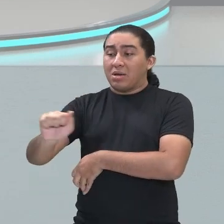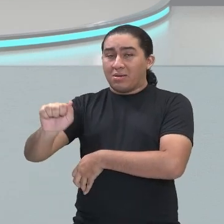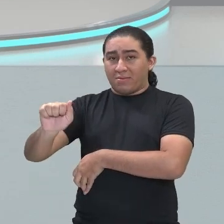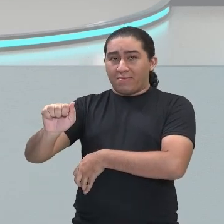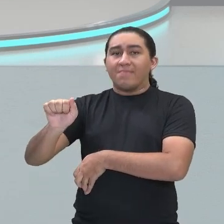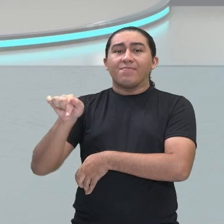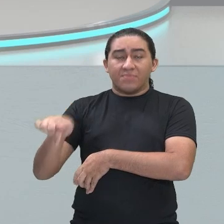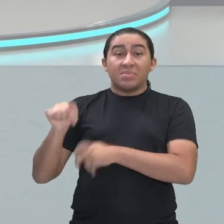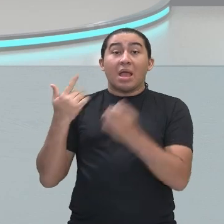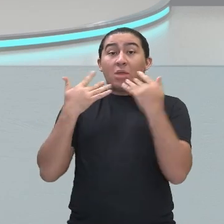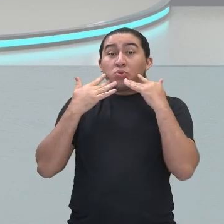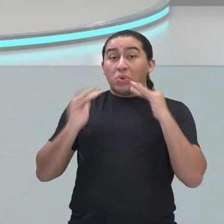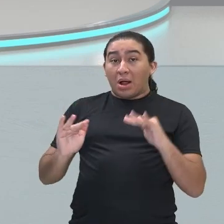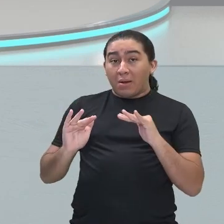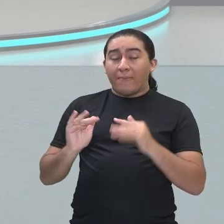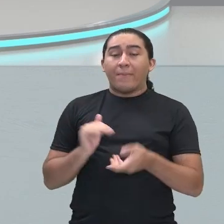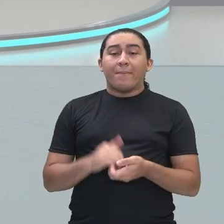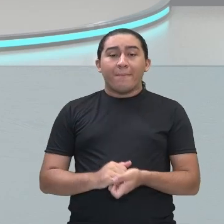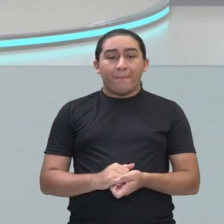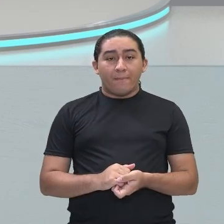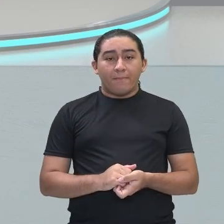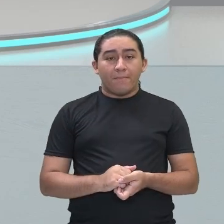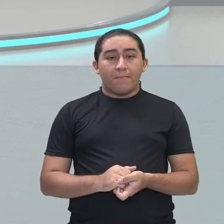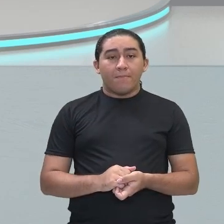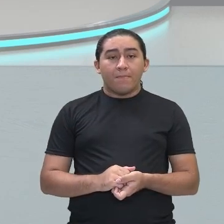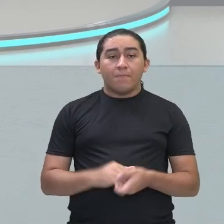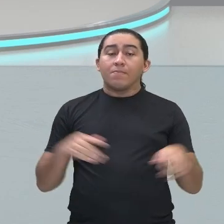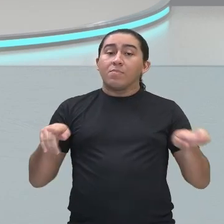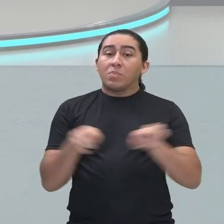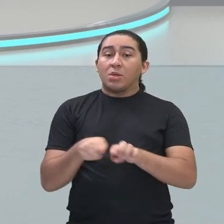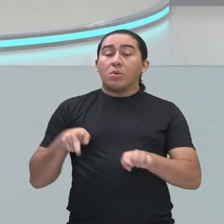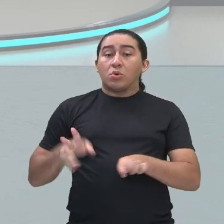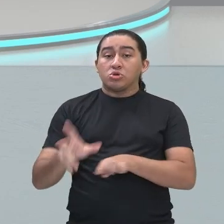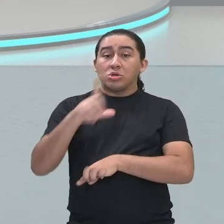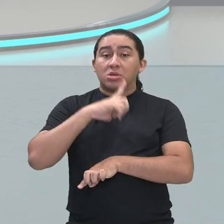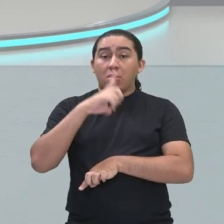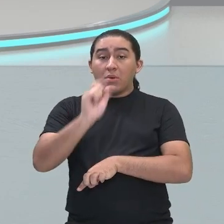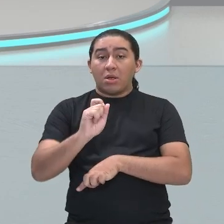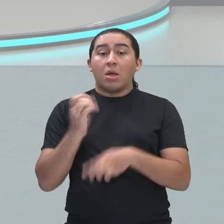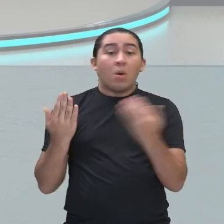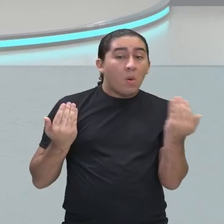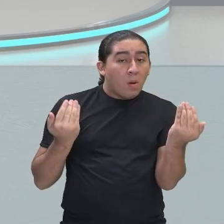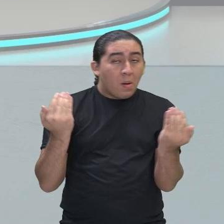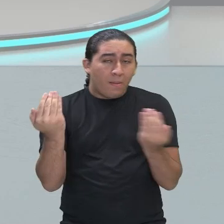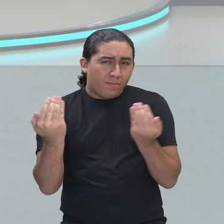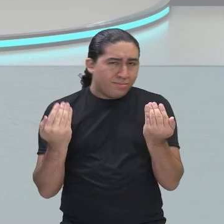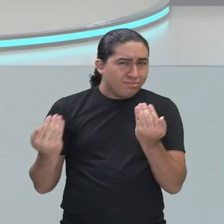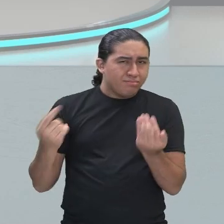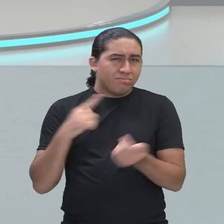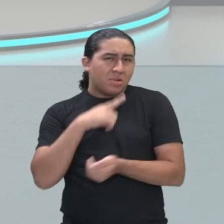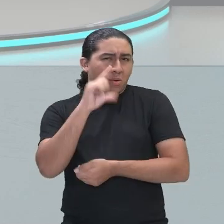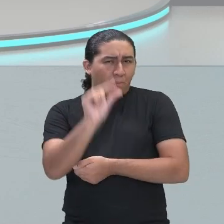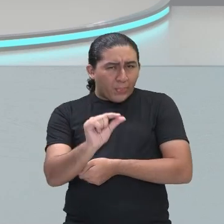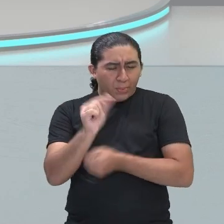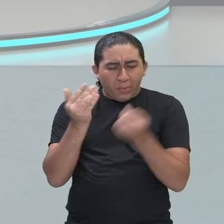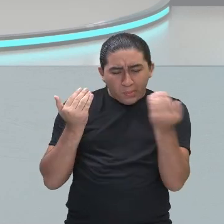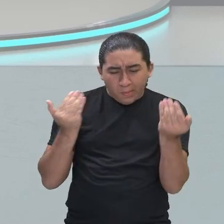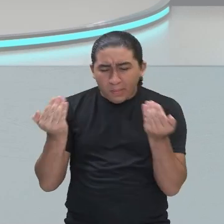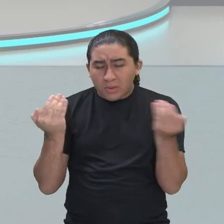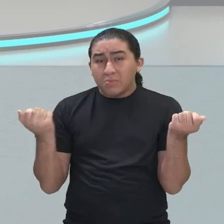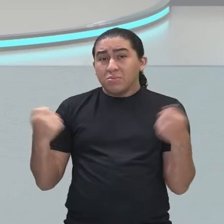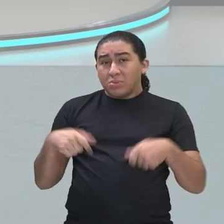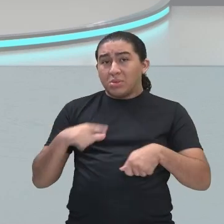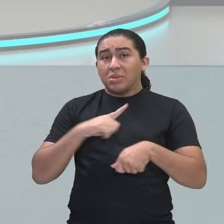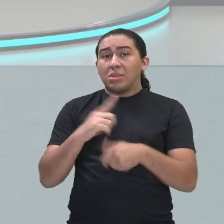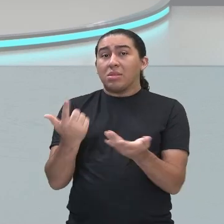ainda continua tendo o jogo de contraste. Ainda há um pouco de contraste na